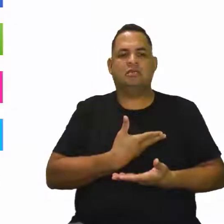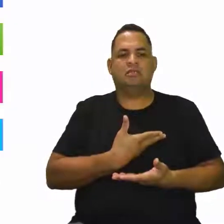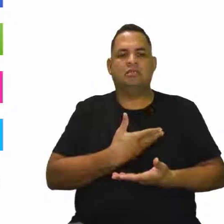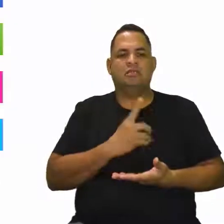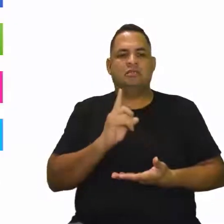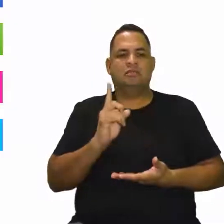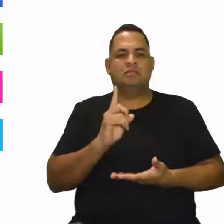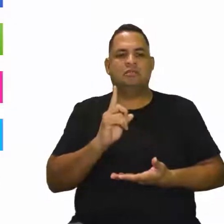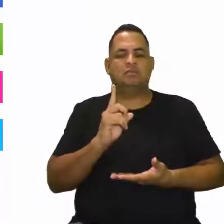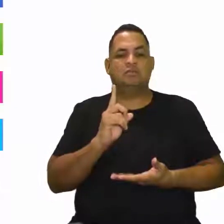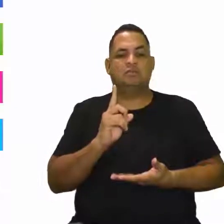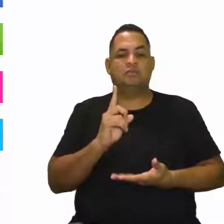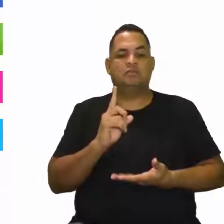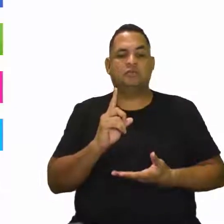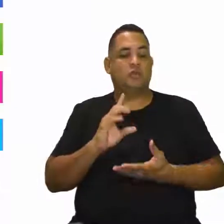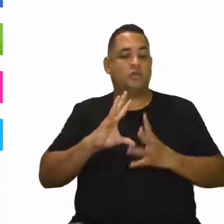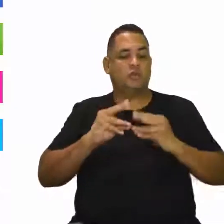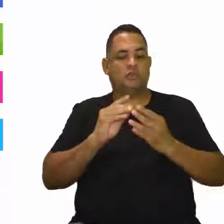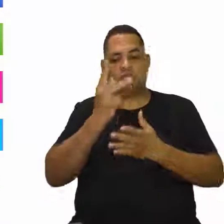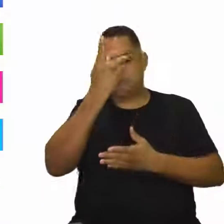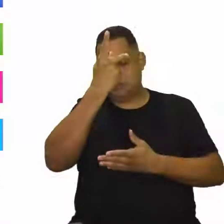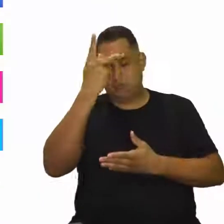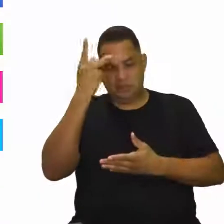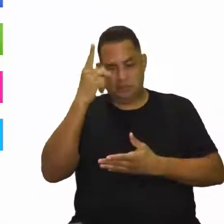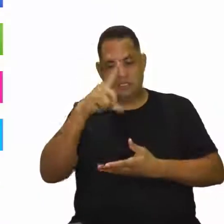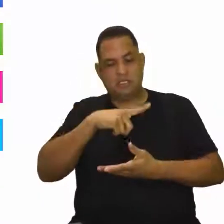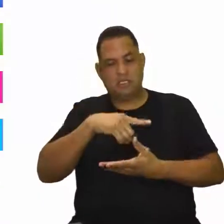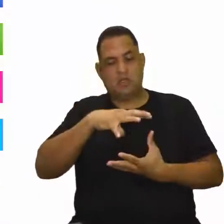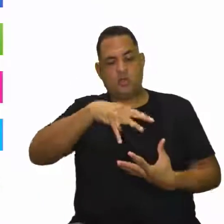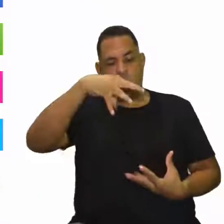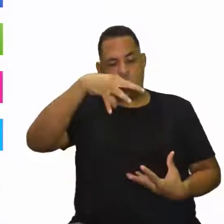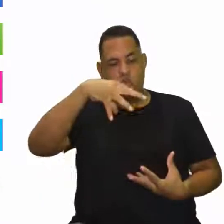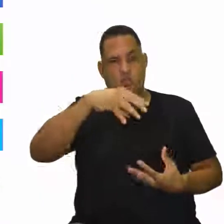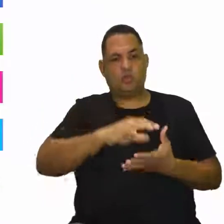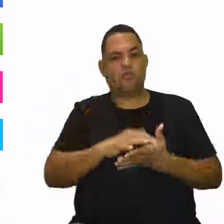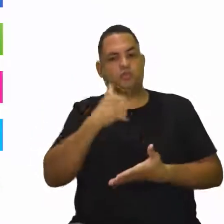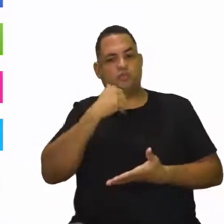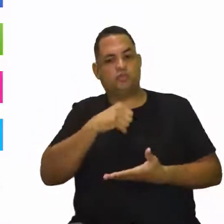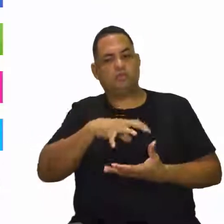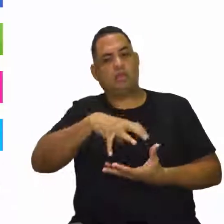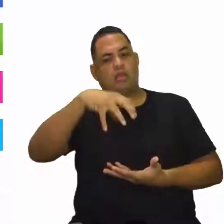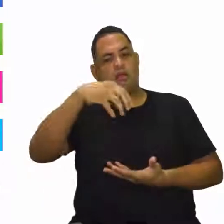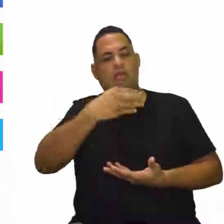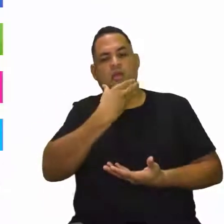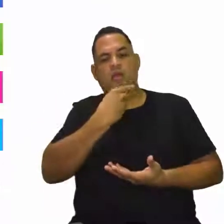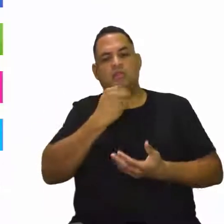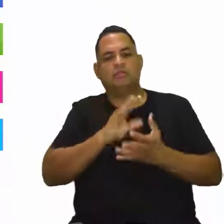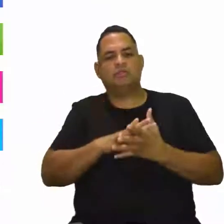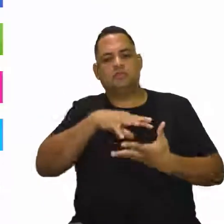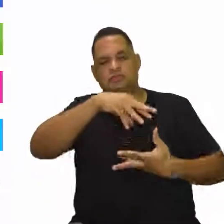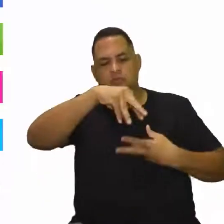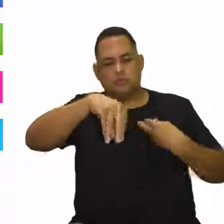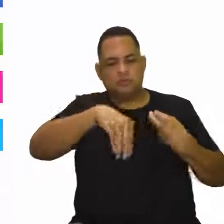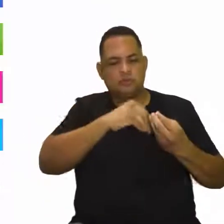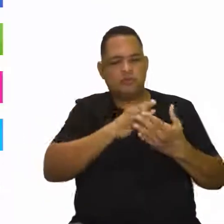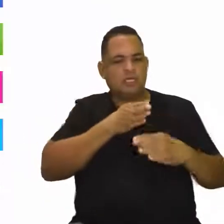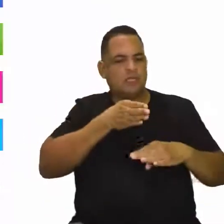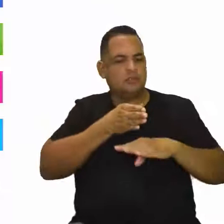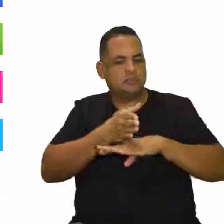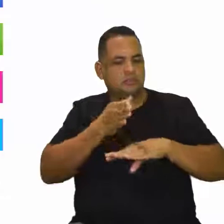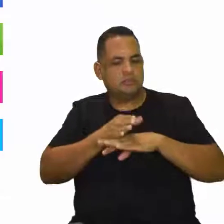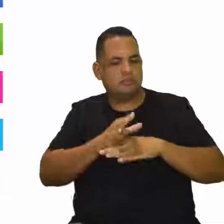serve para todos. Tem idoso, tem idosa, que se envolve em vários grupos, que participa de várias